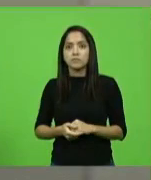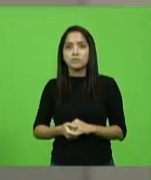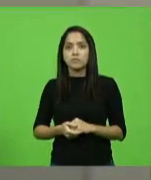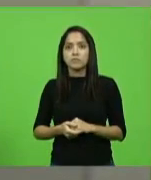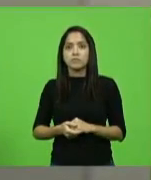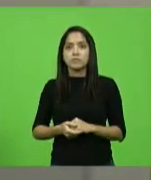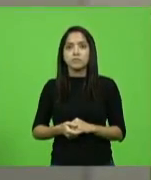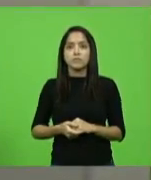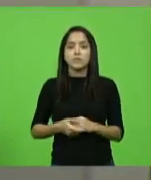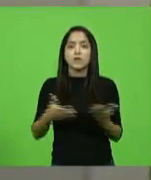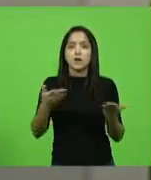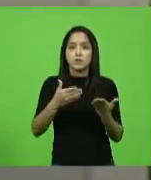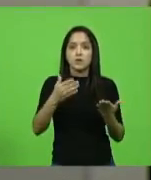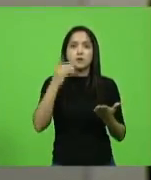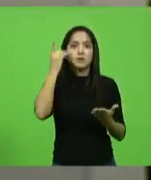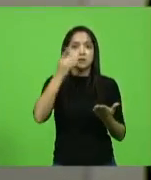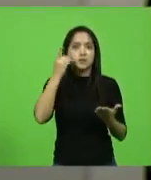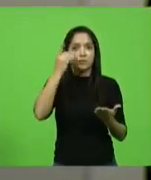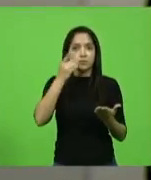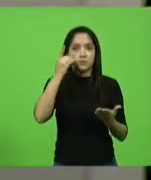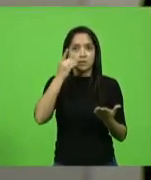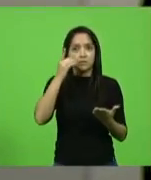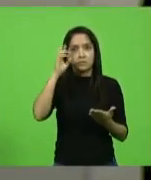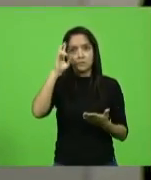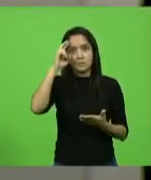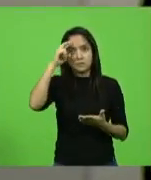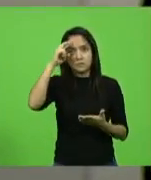Como vota o deputado Ricardo Alba?